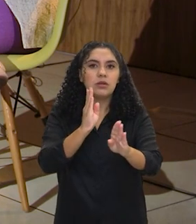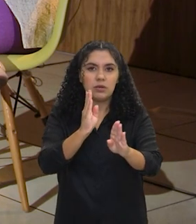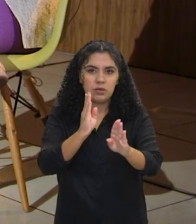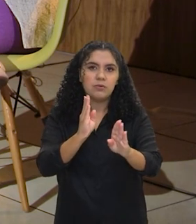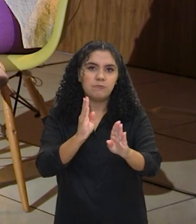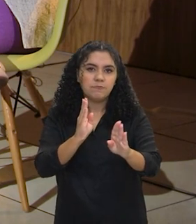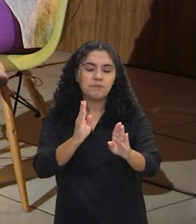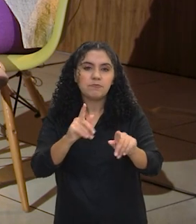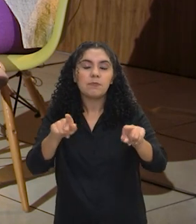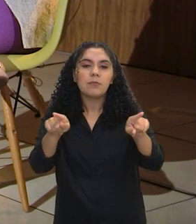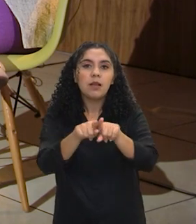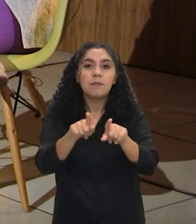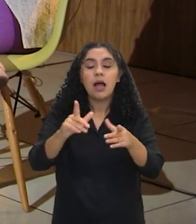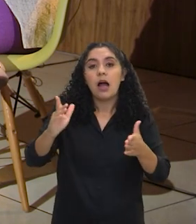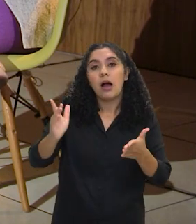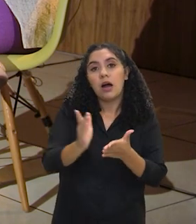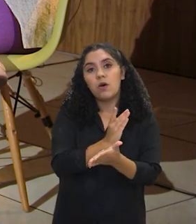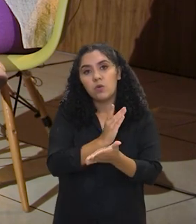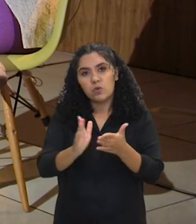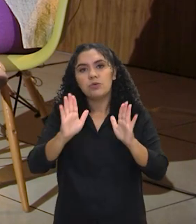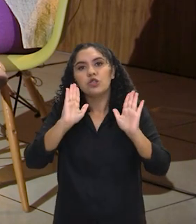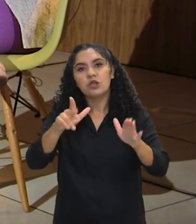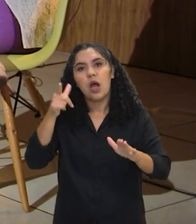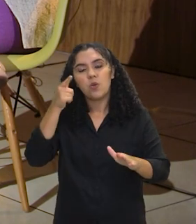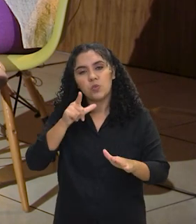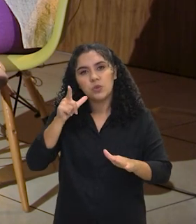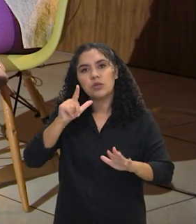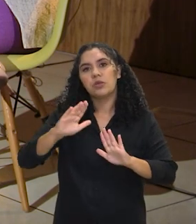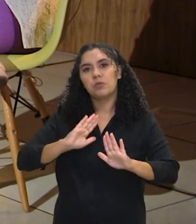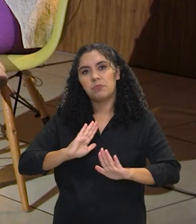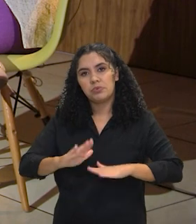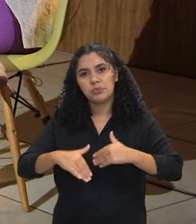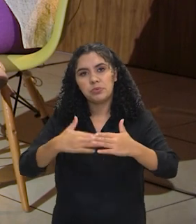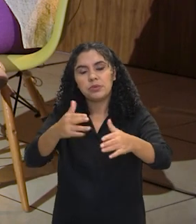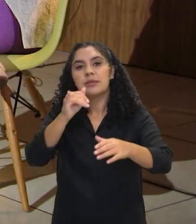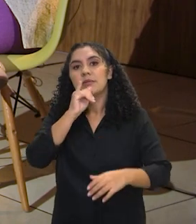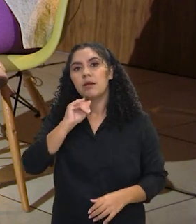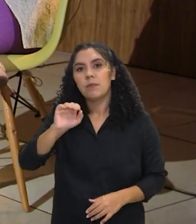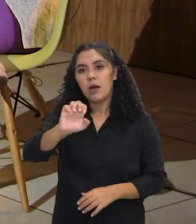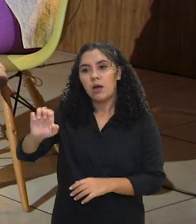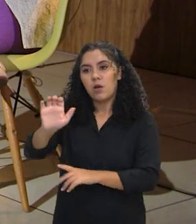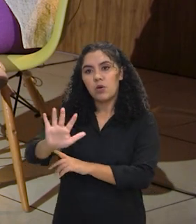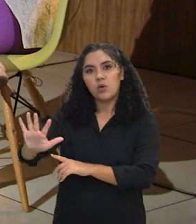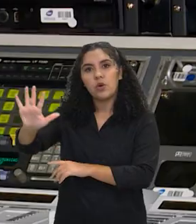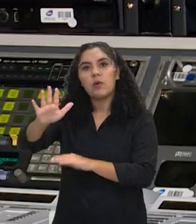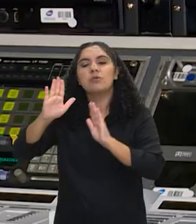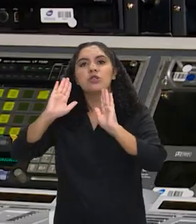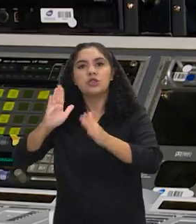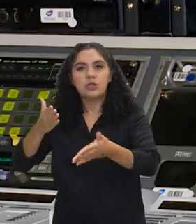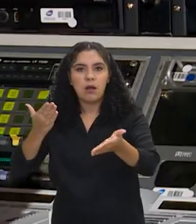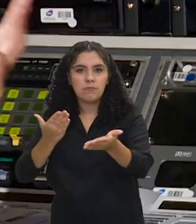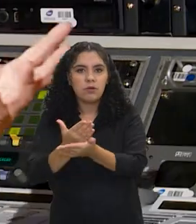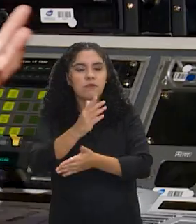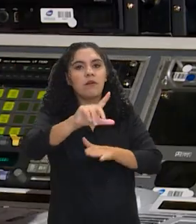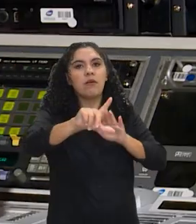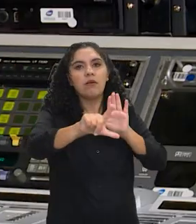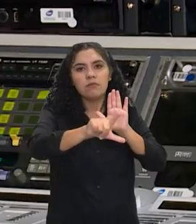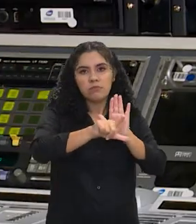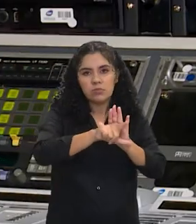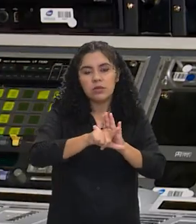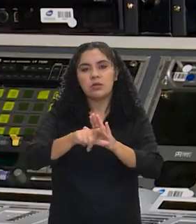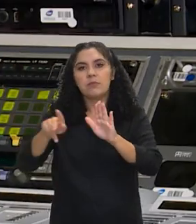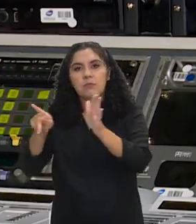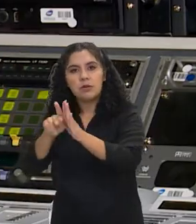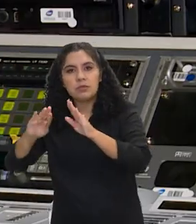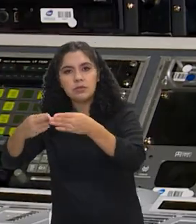democracias mundiais. Algumas delas já avançaram em regulações específicas. A Europa com uma regulação sobre redes sociais, o Canadá e a